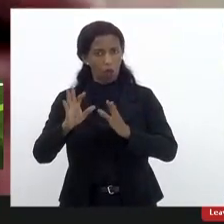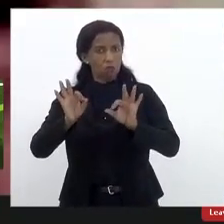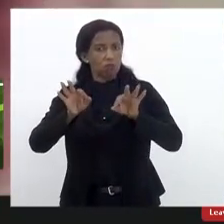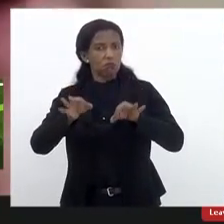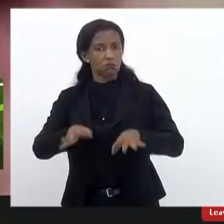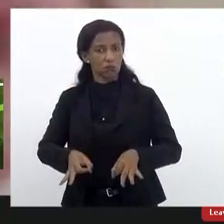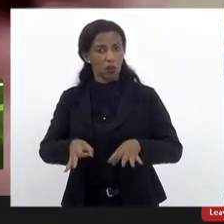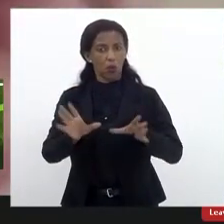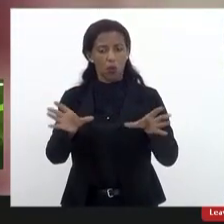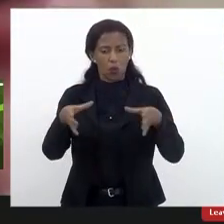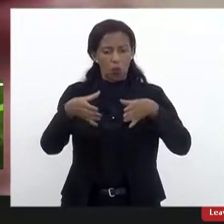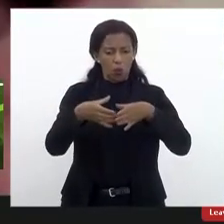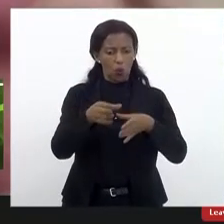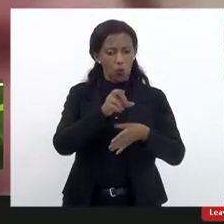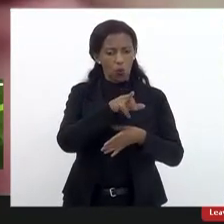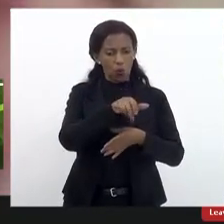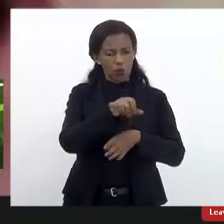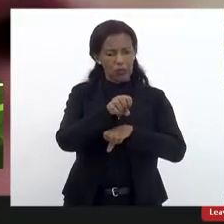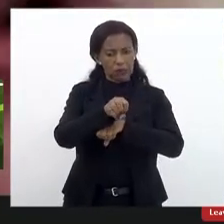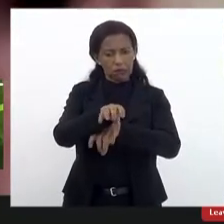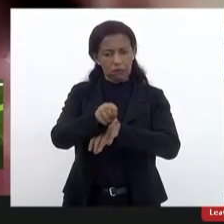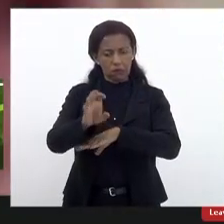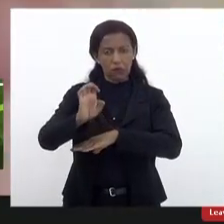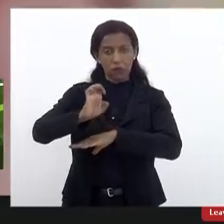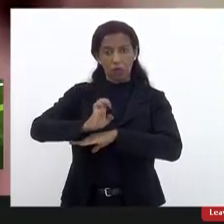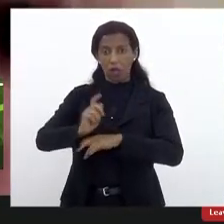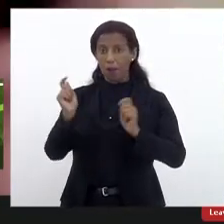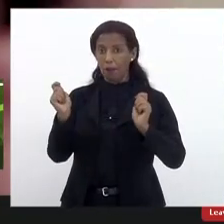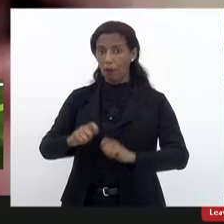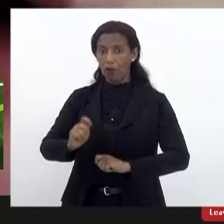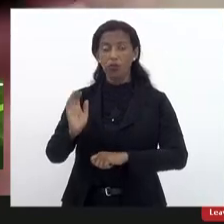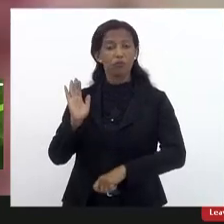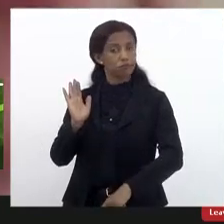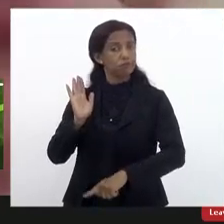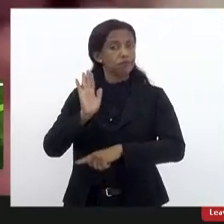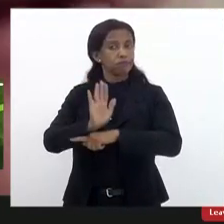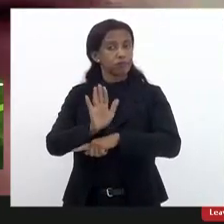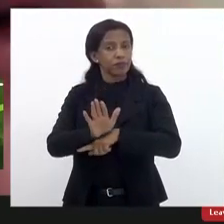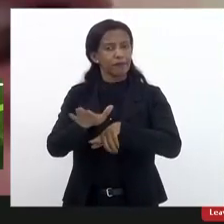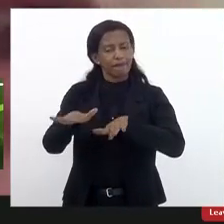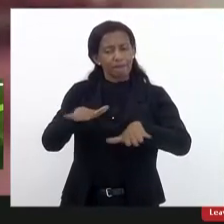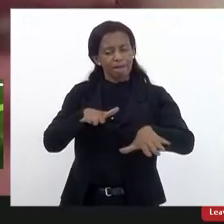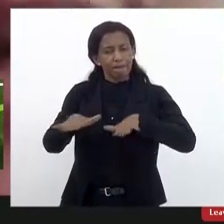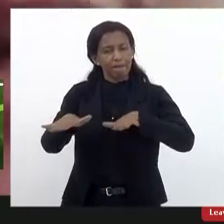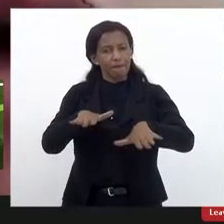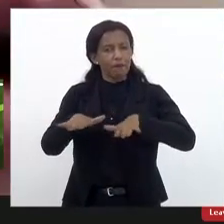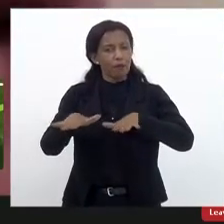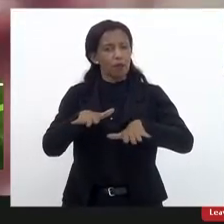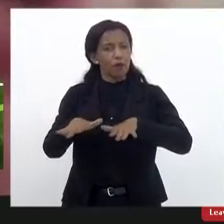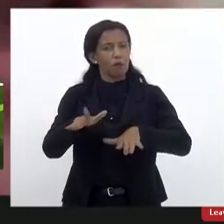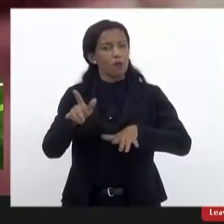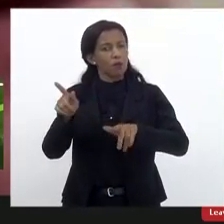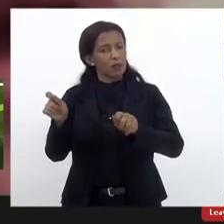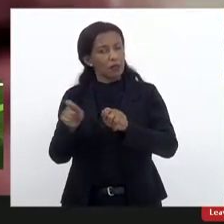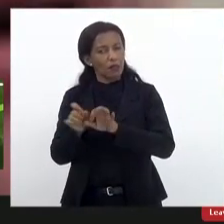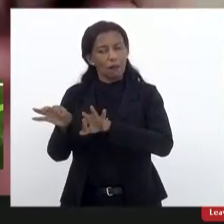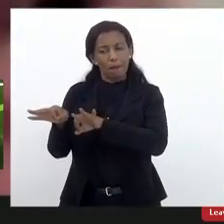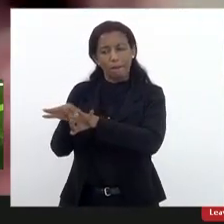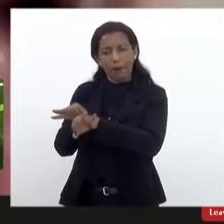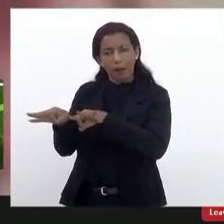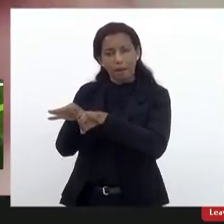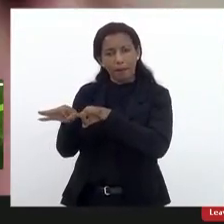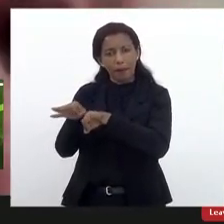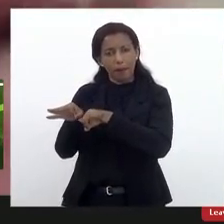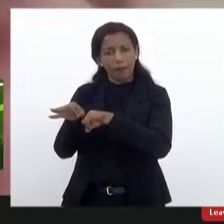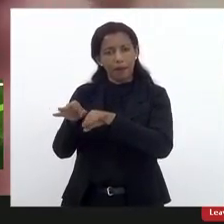o Conselho Estadual de Educação pode ajudar no movimento que está sendo construído de